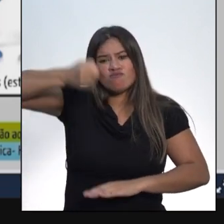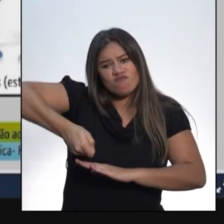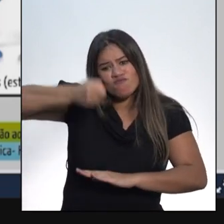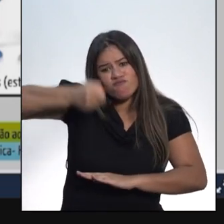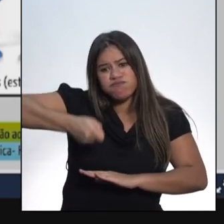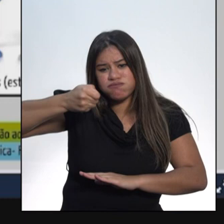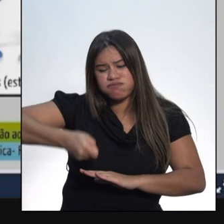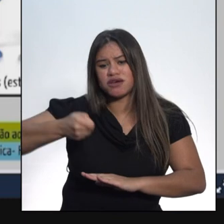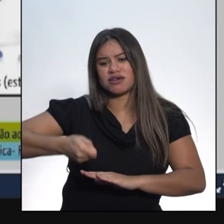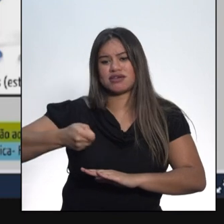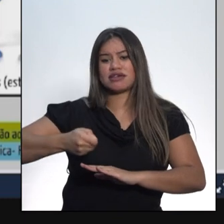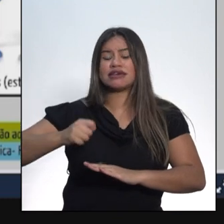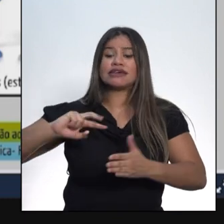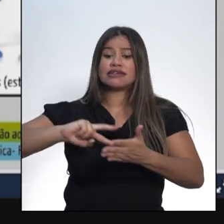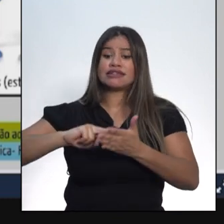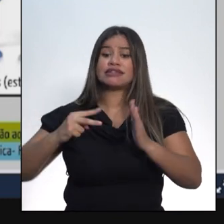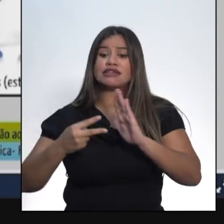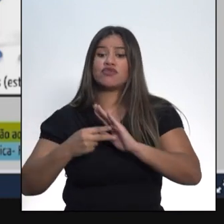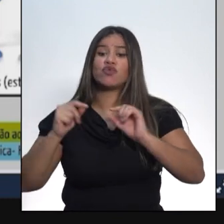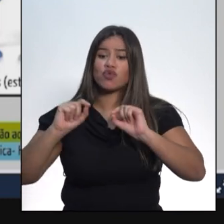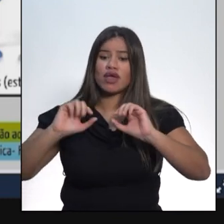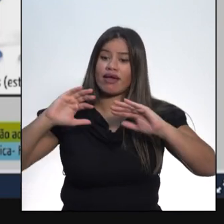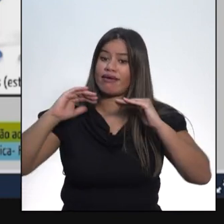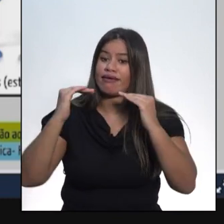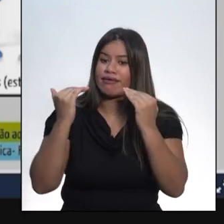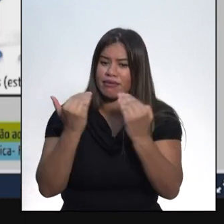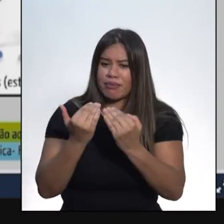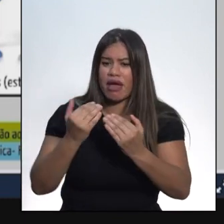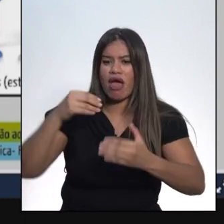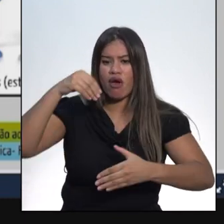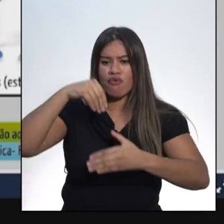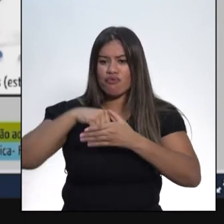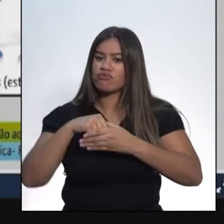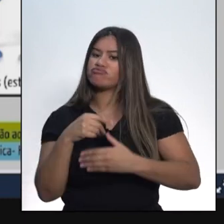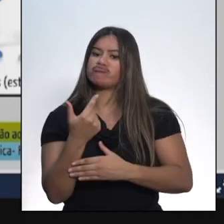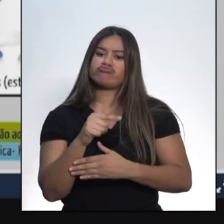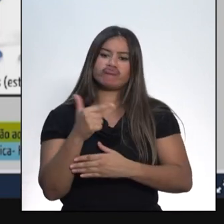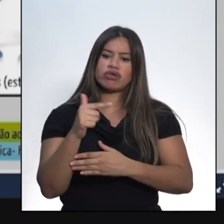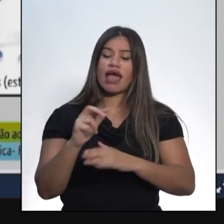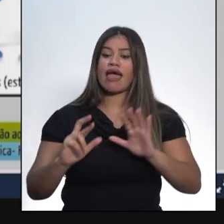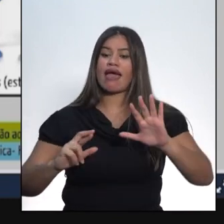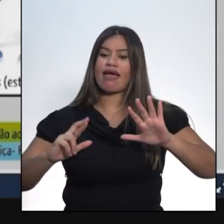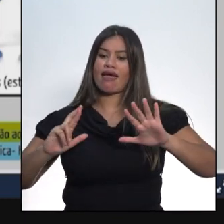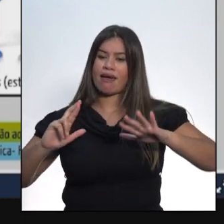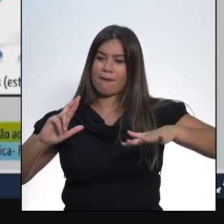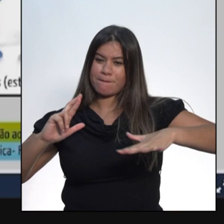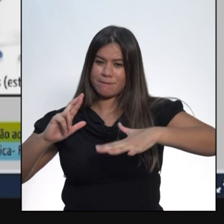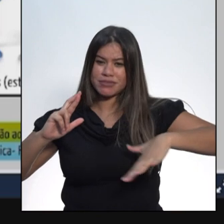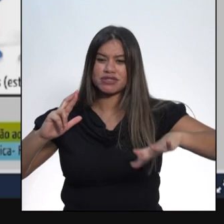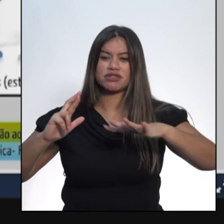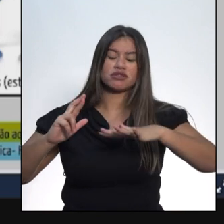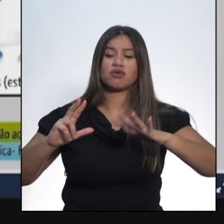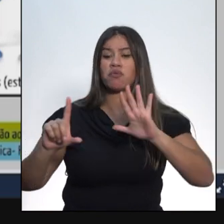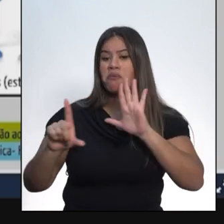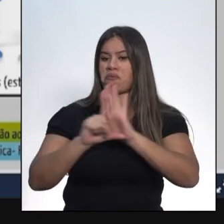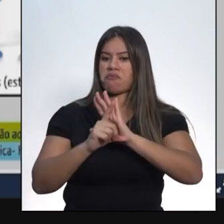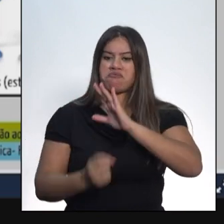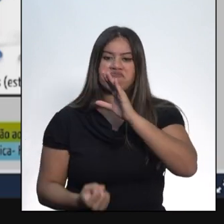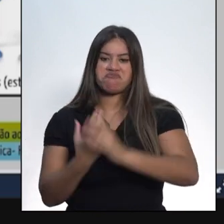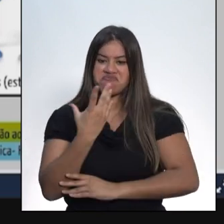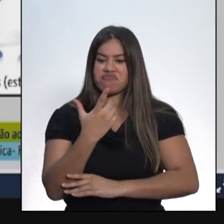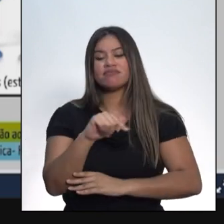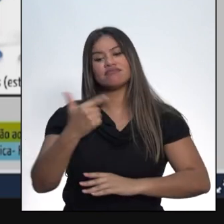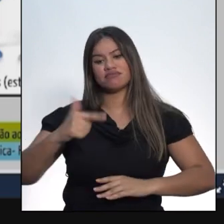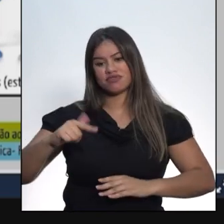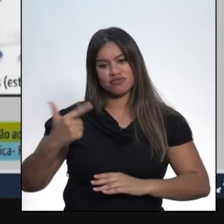Isso significa que não houve assembleia constituinte e nem a representação popular na criação das leis. O